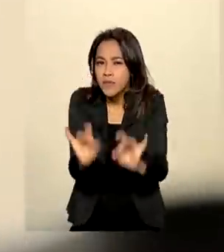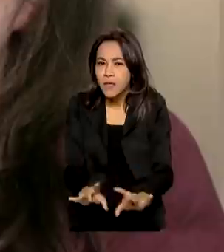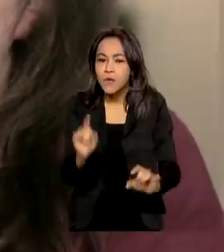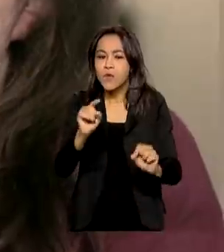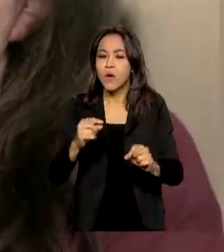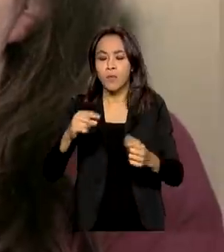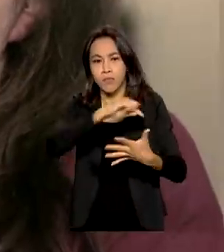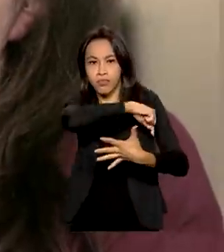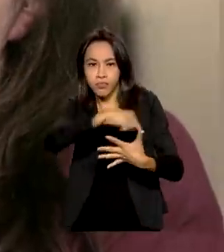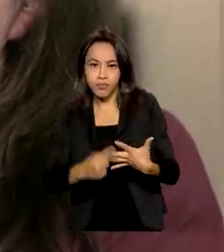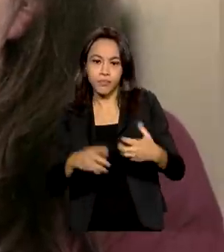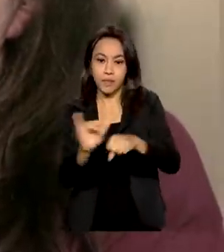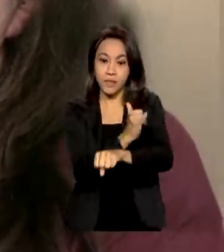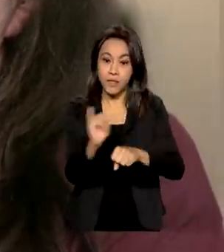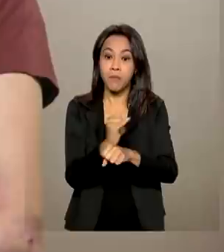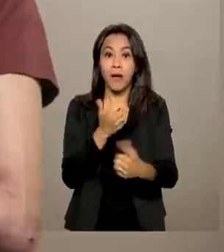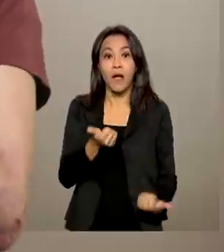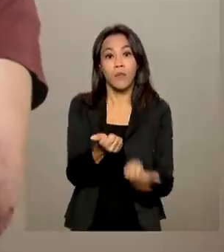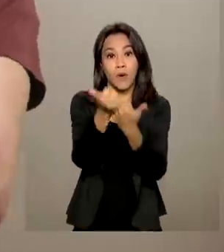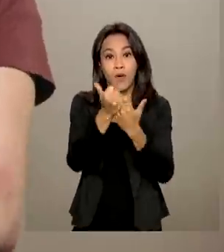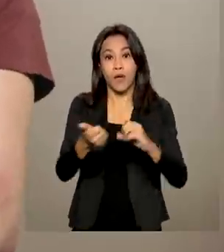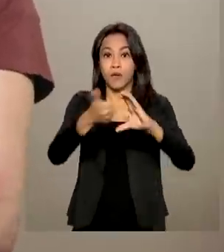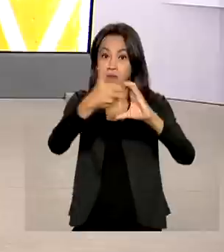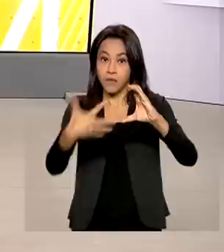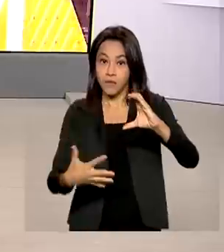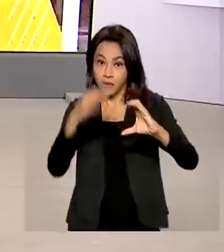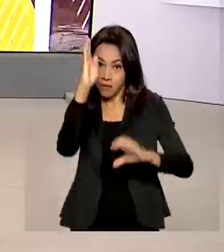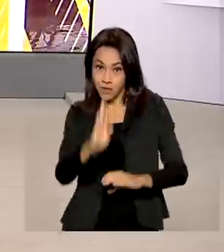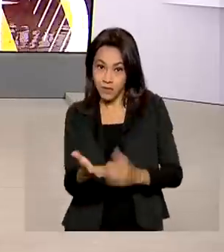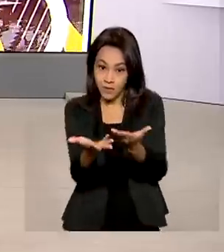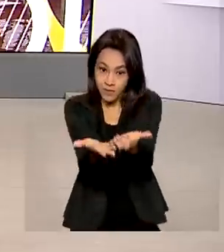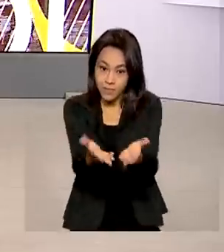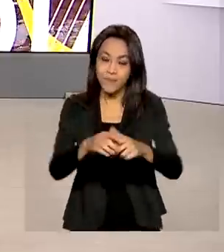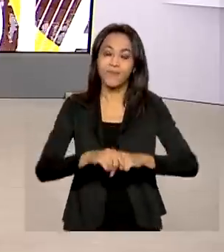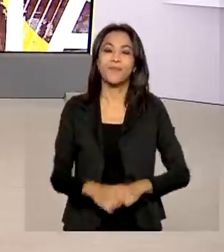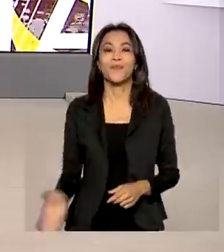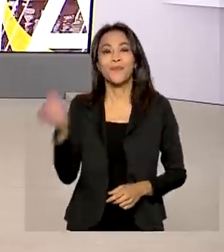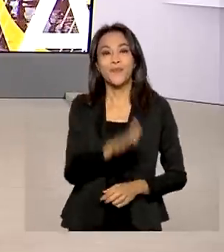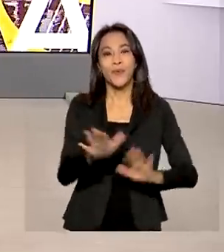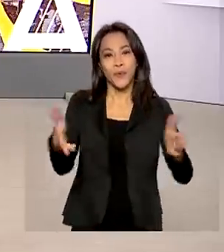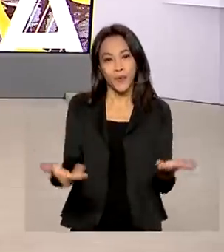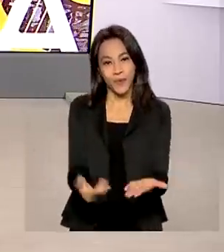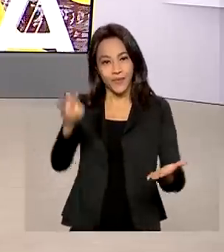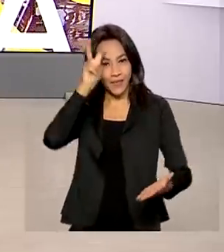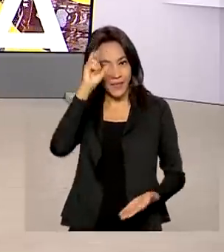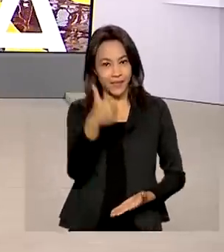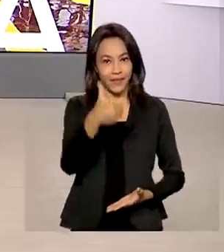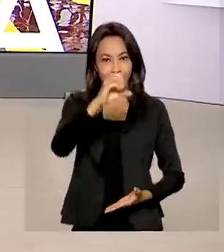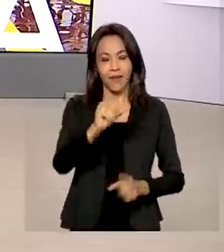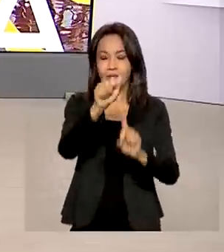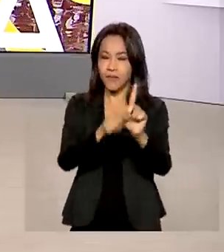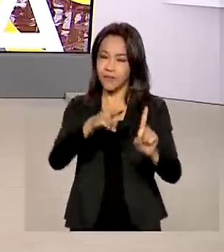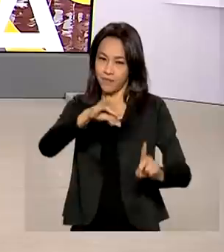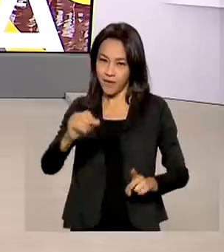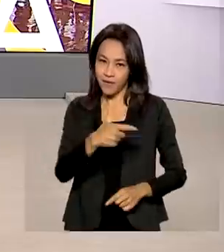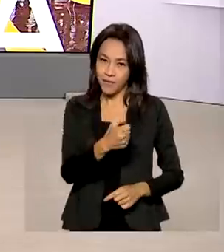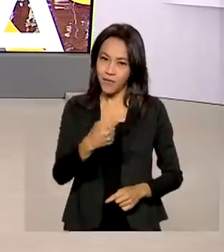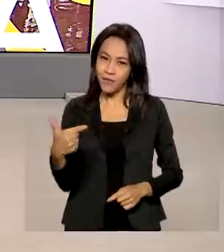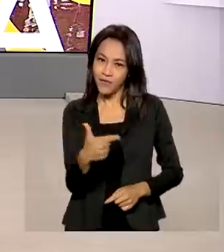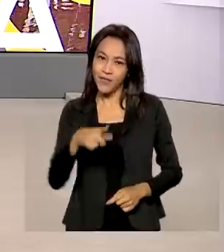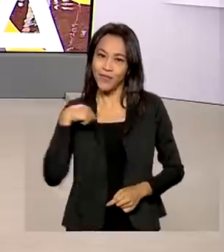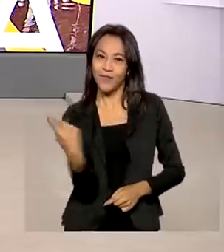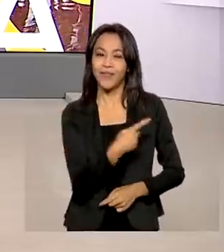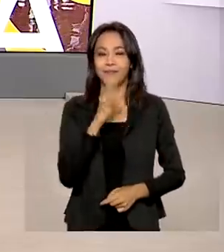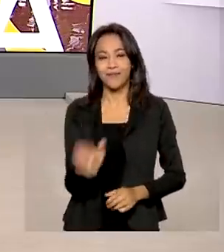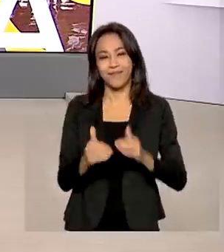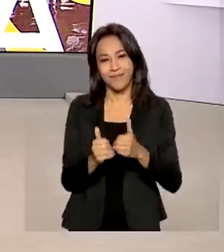amparar brasileiros com doenças raras. Quinta-feira, 10 de março de 2022, o